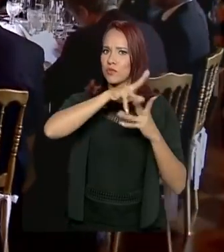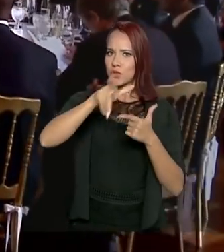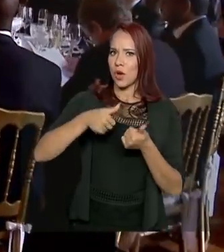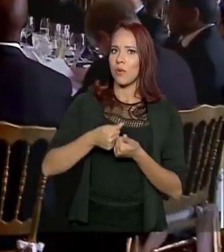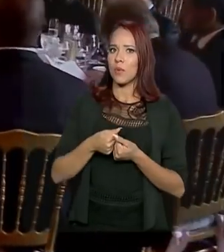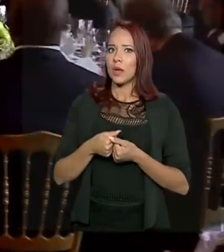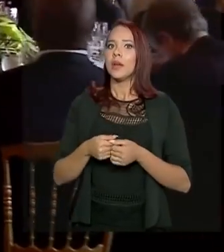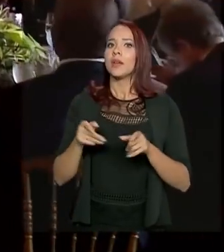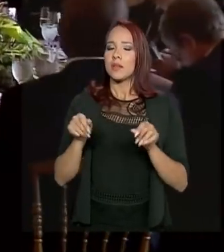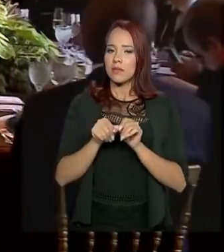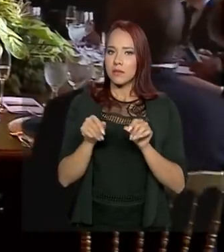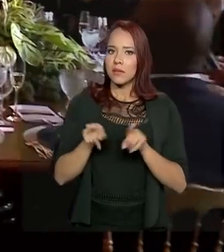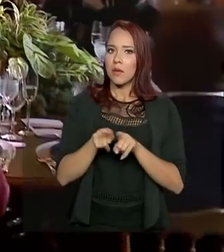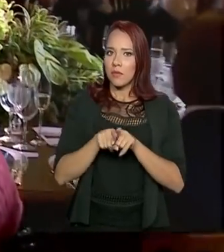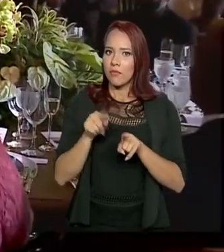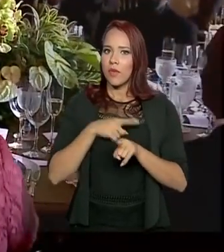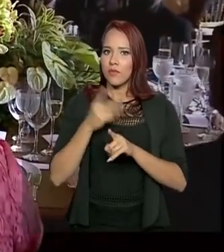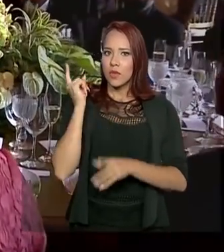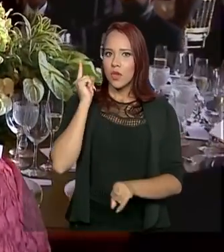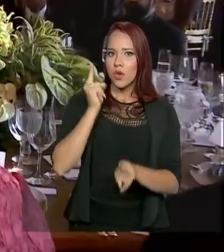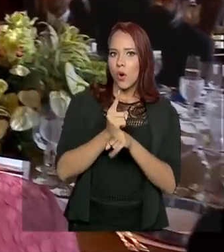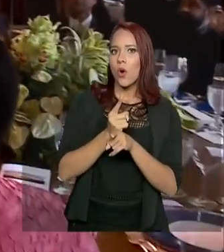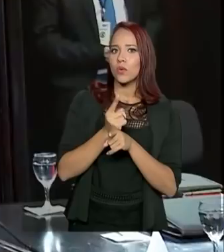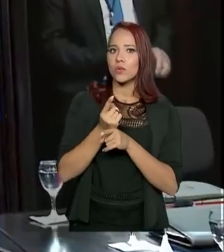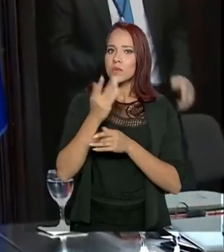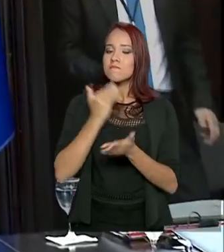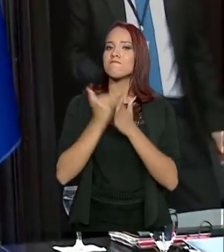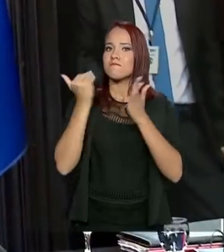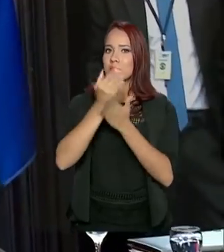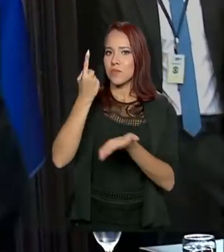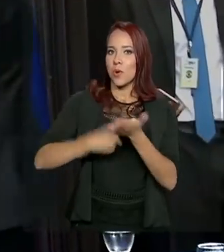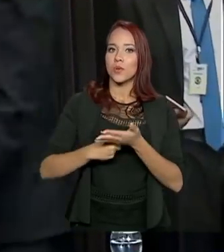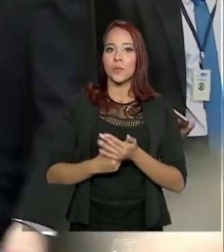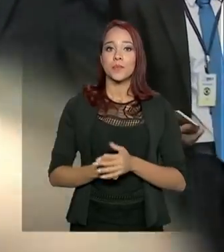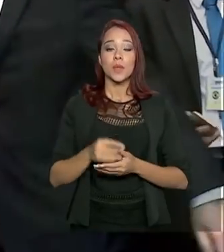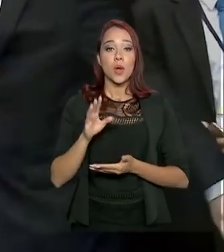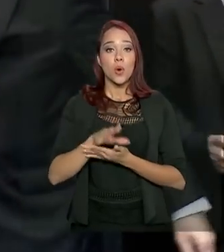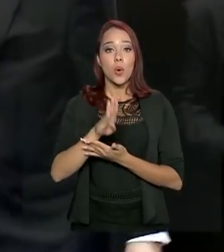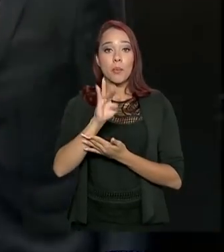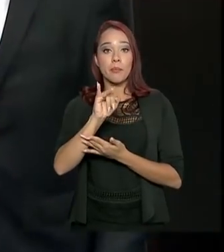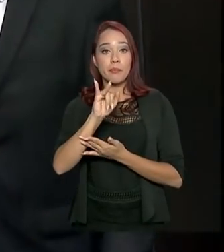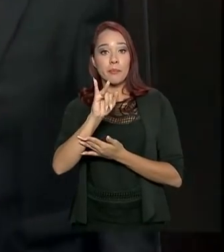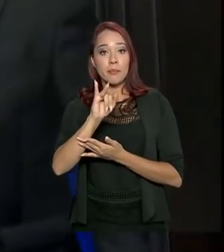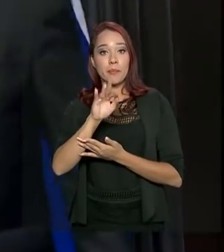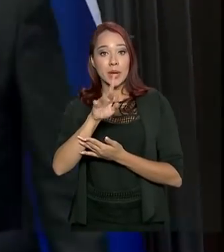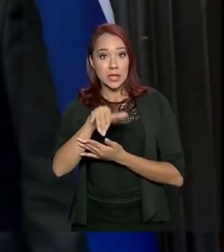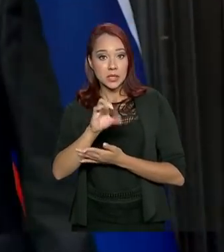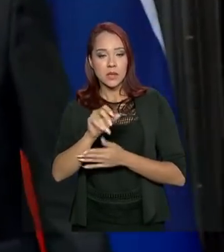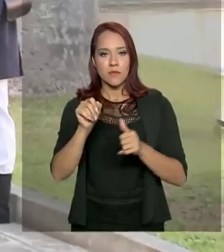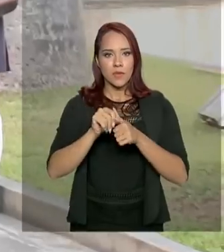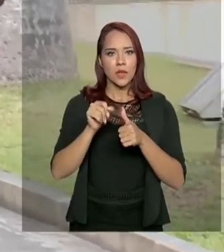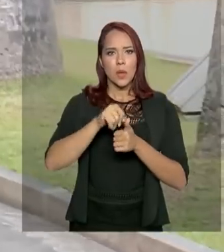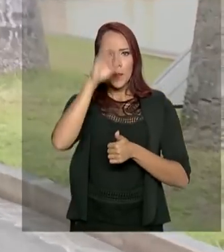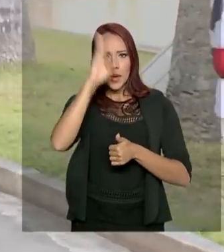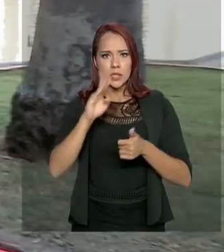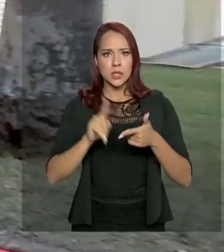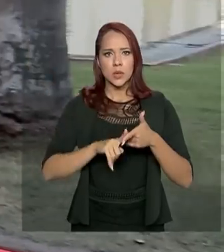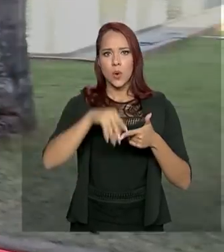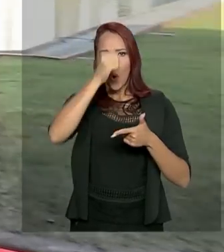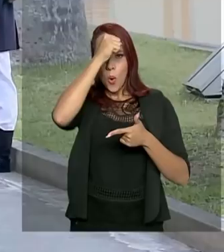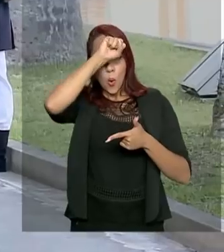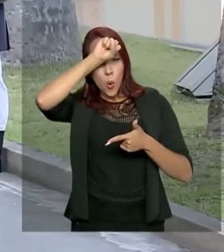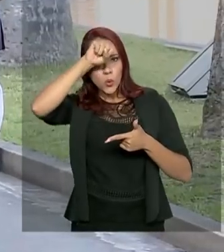e que promoveram encontros bilaterais e mais acordos. A cúpula do BRICS, formado por Brasil, Rússia, Índia,